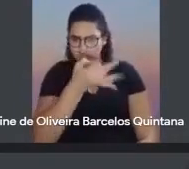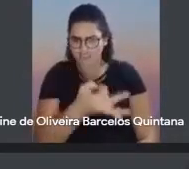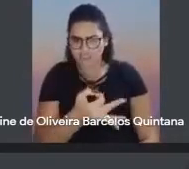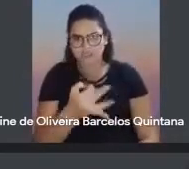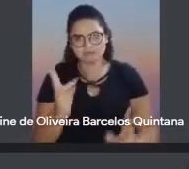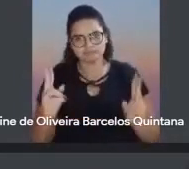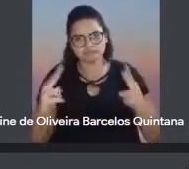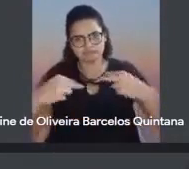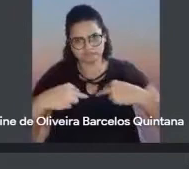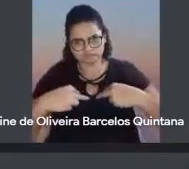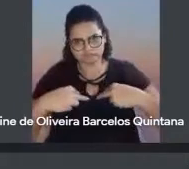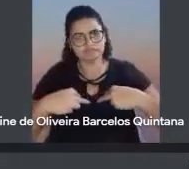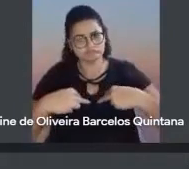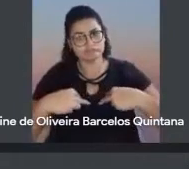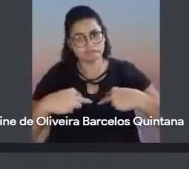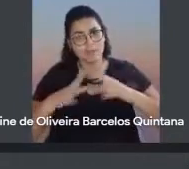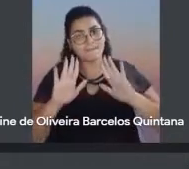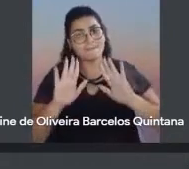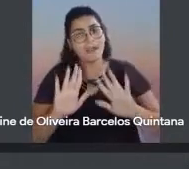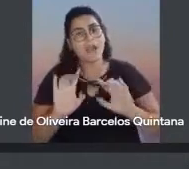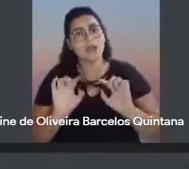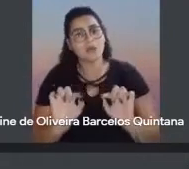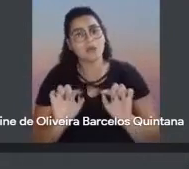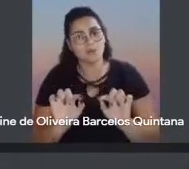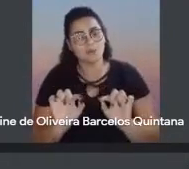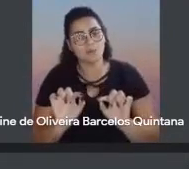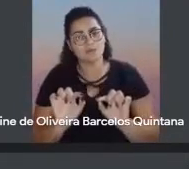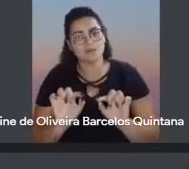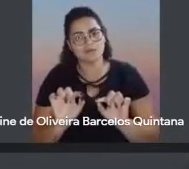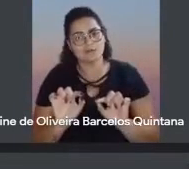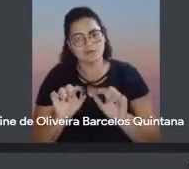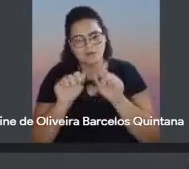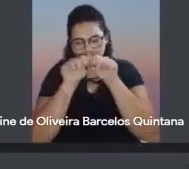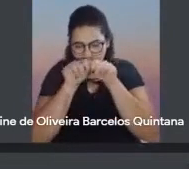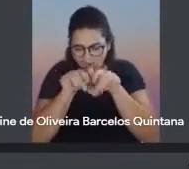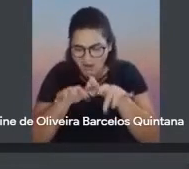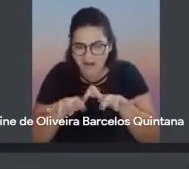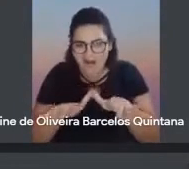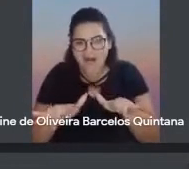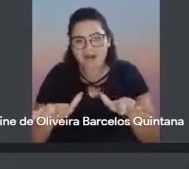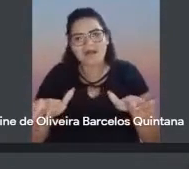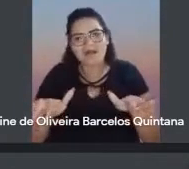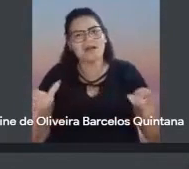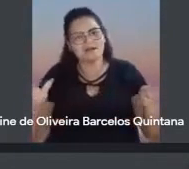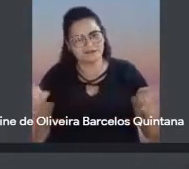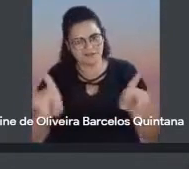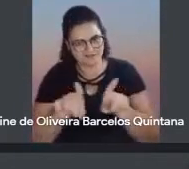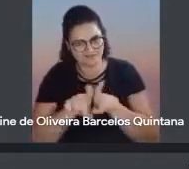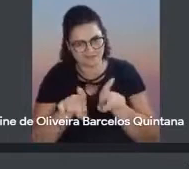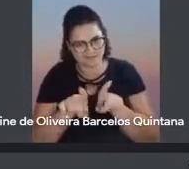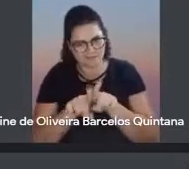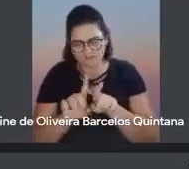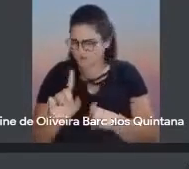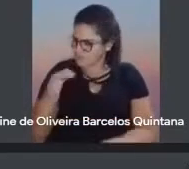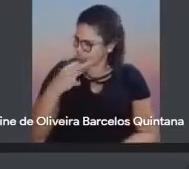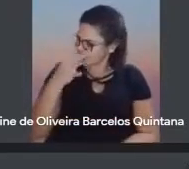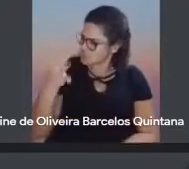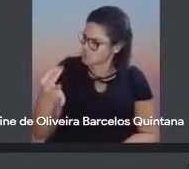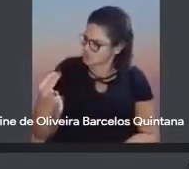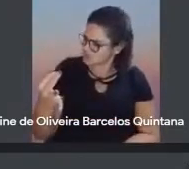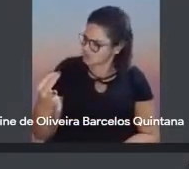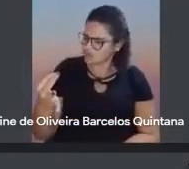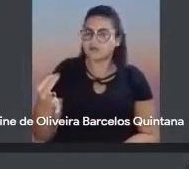continuamente as repelem para longe, né? Então, tem um que critica, o outro e tal, mas ele